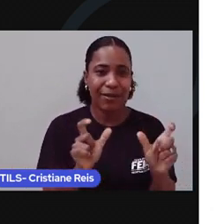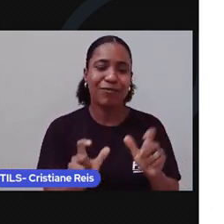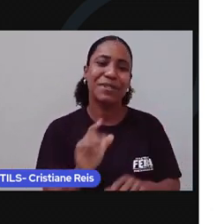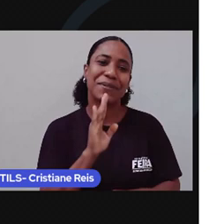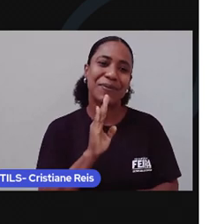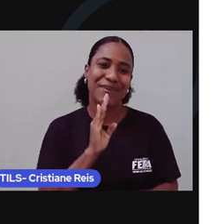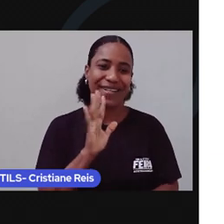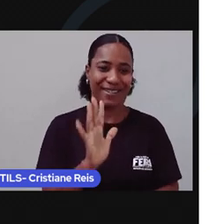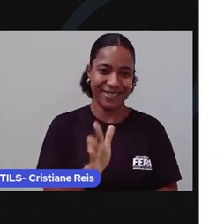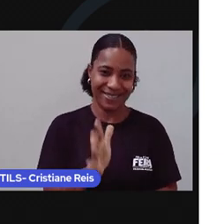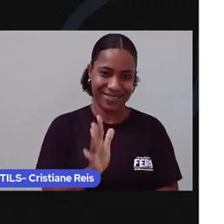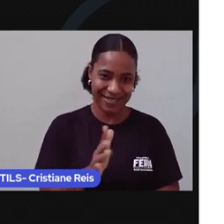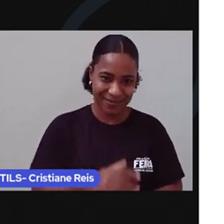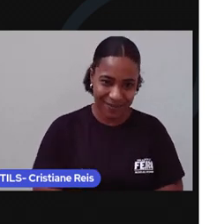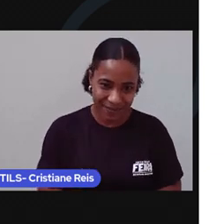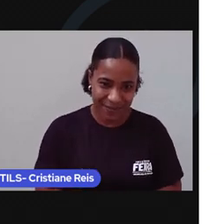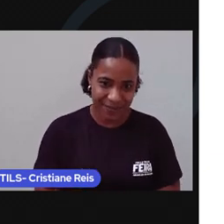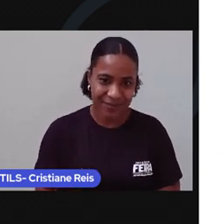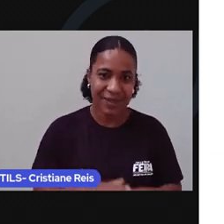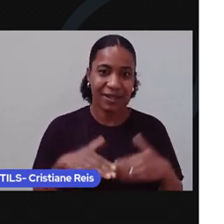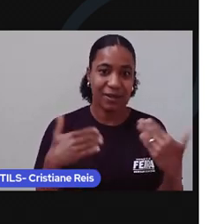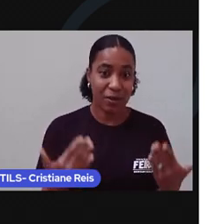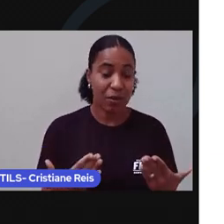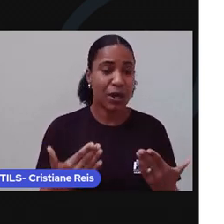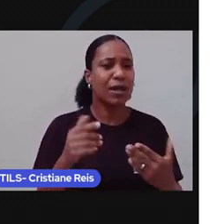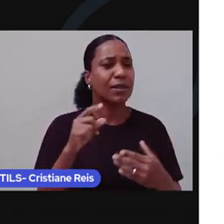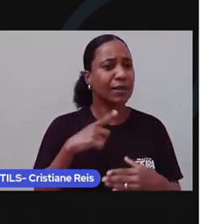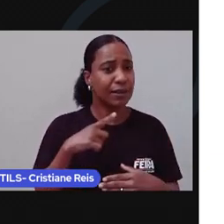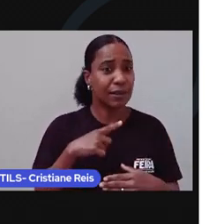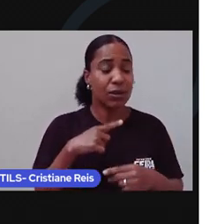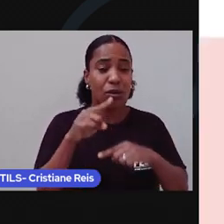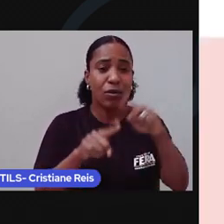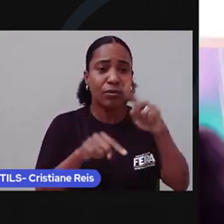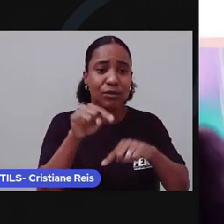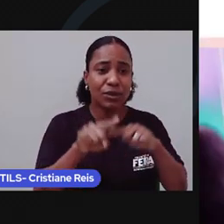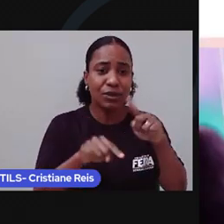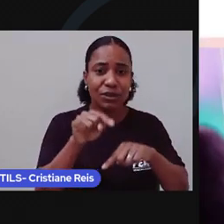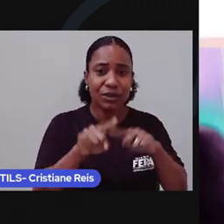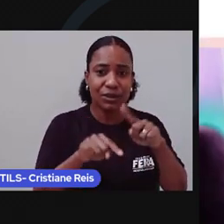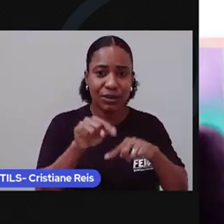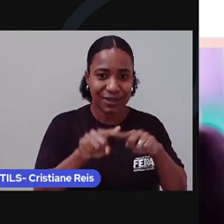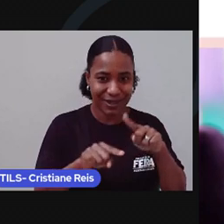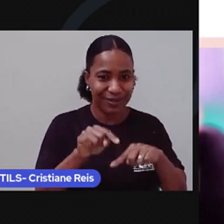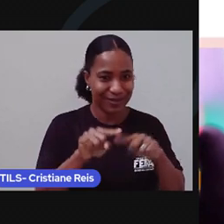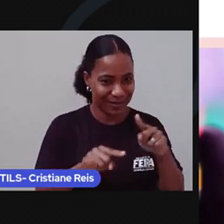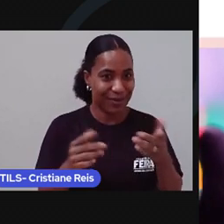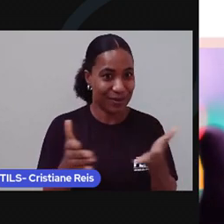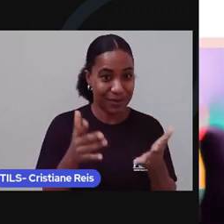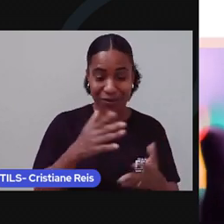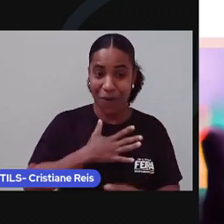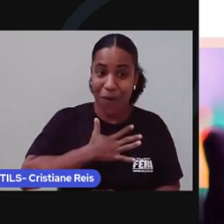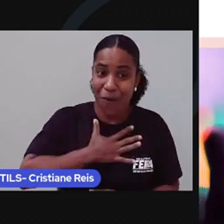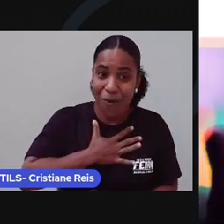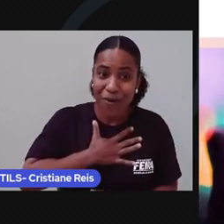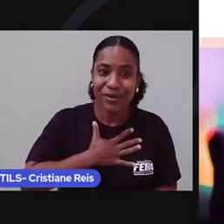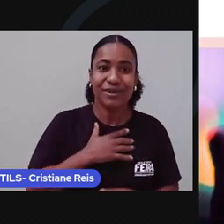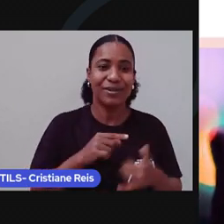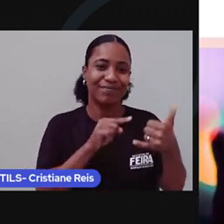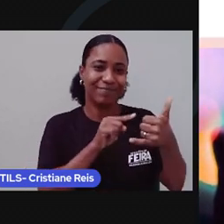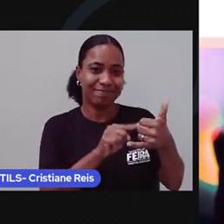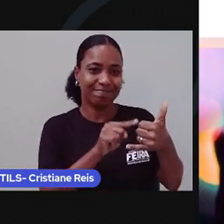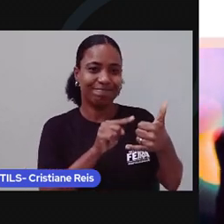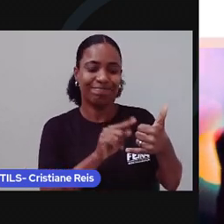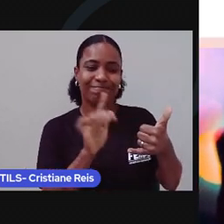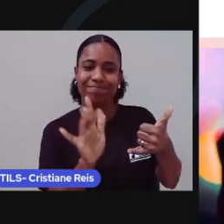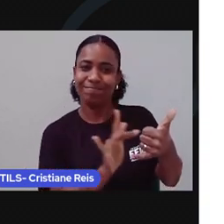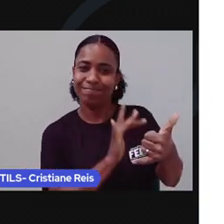tecnologia. Então vamos falar de um objeto muito cobiçado atualmente, o smartphone. Smartphones são